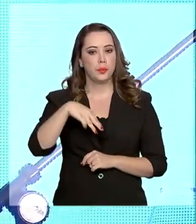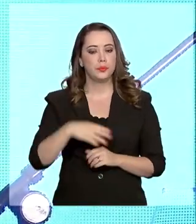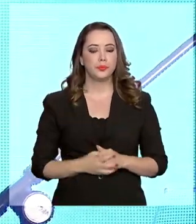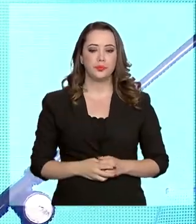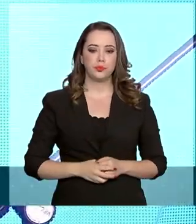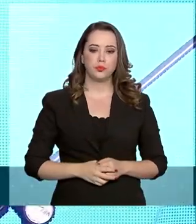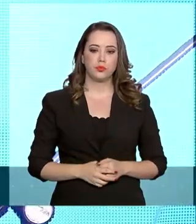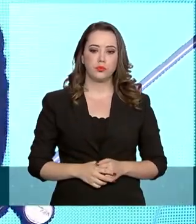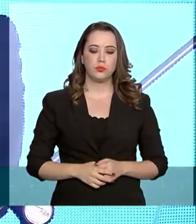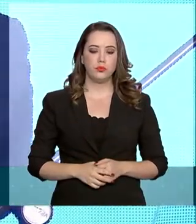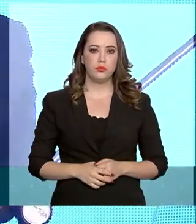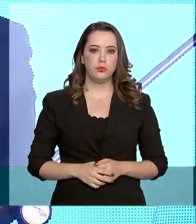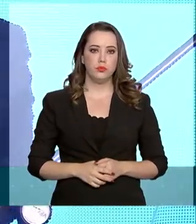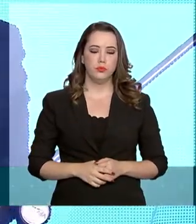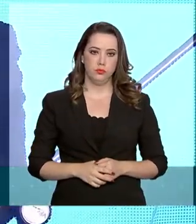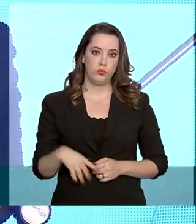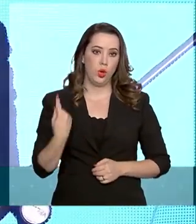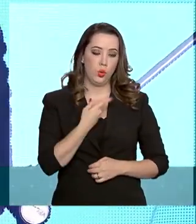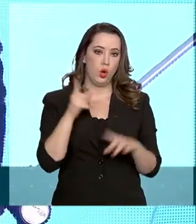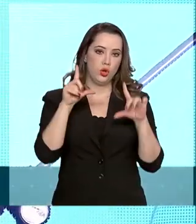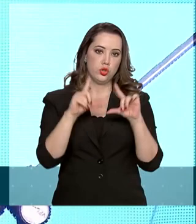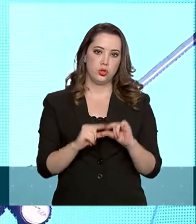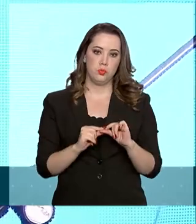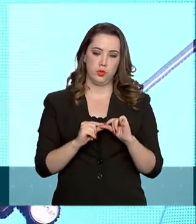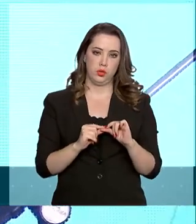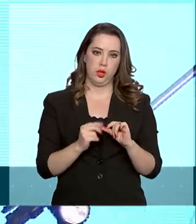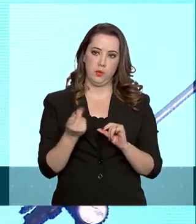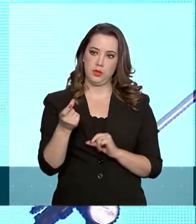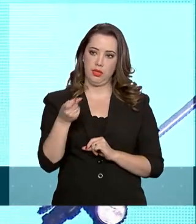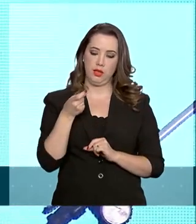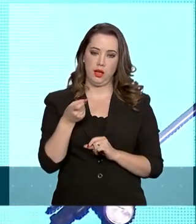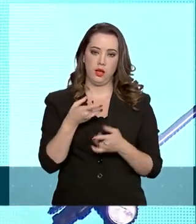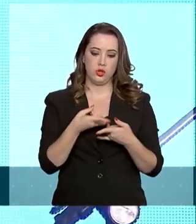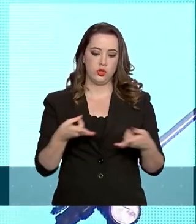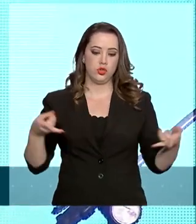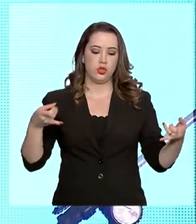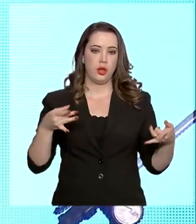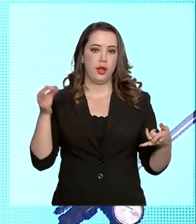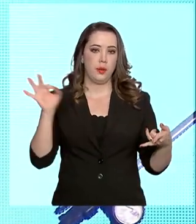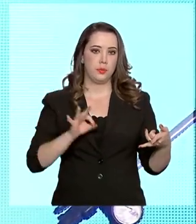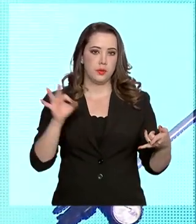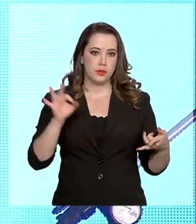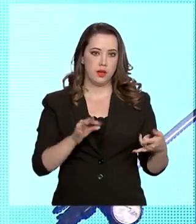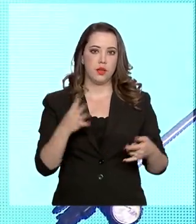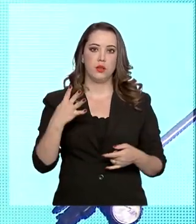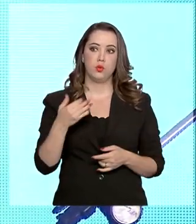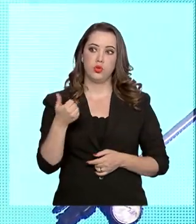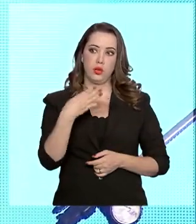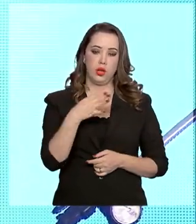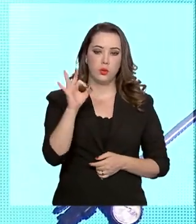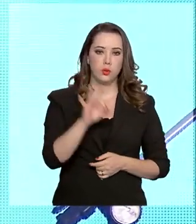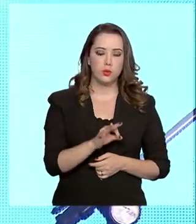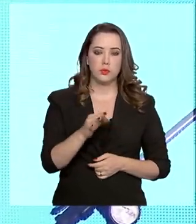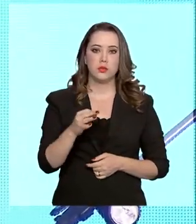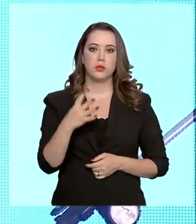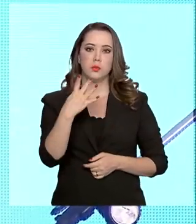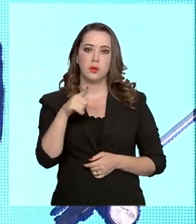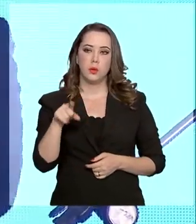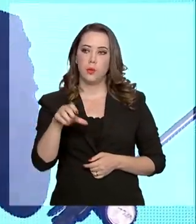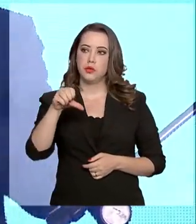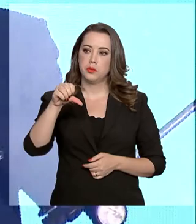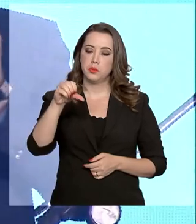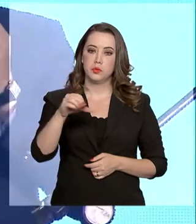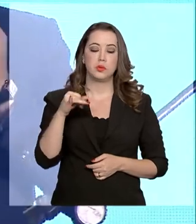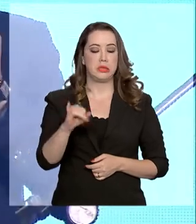Nós reduzimos a taxa de cheque especial de 14% para R 4,99 e semana que vem,